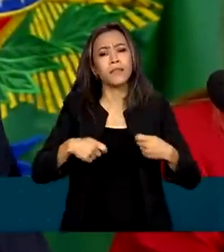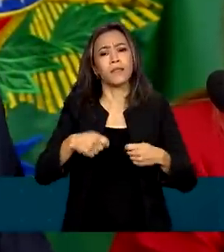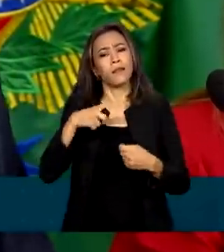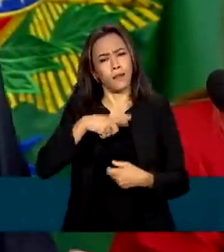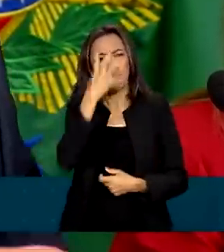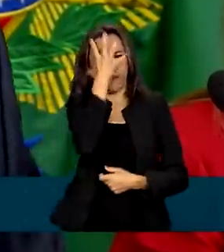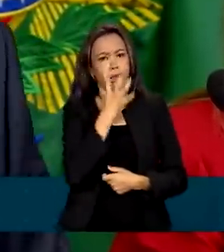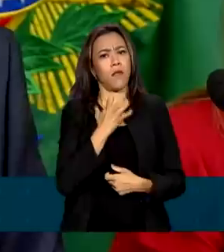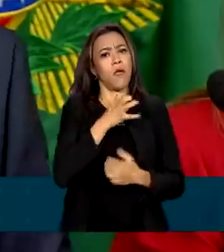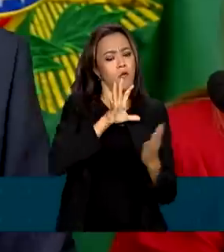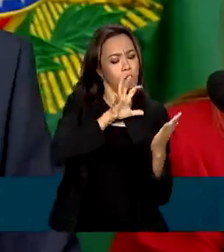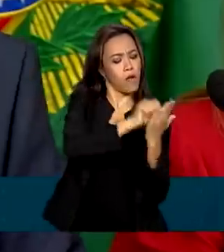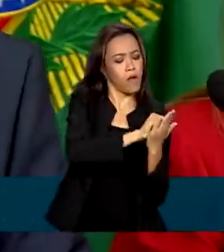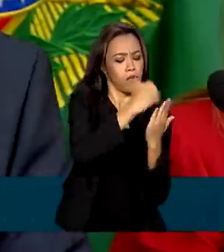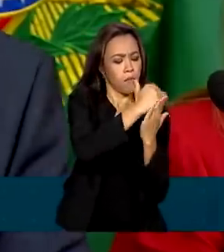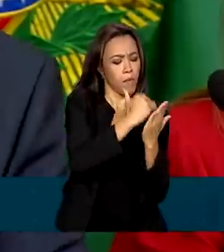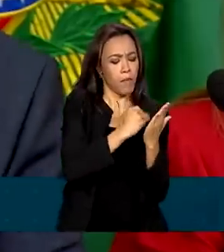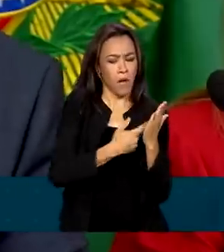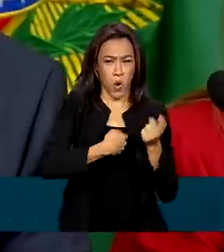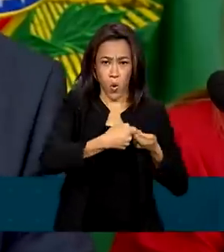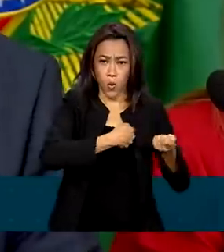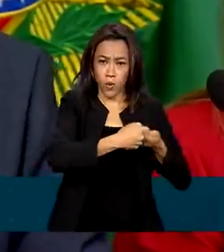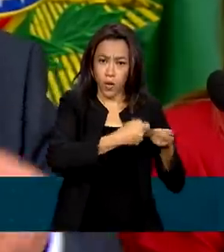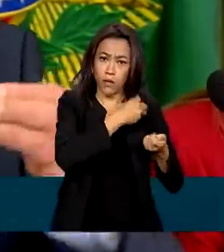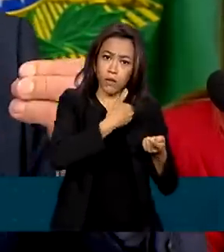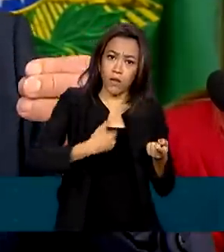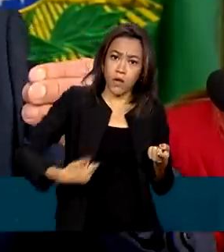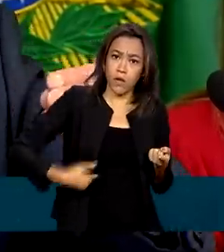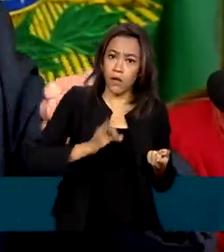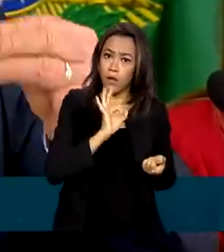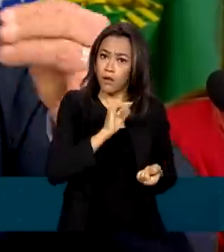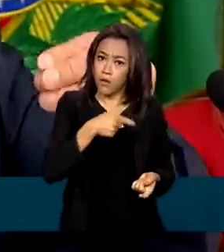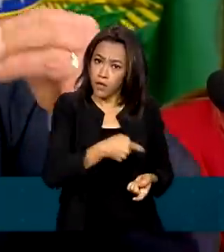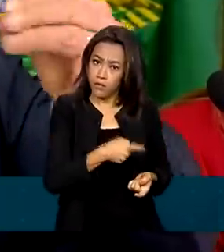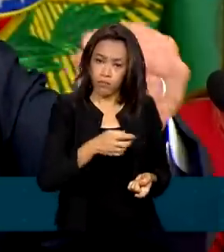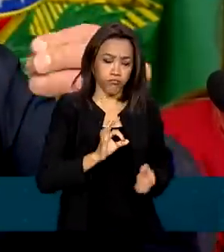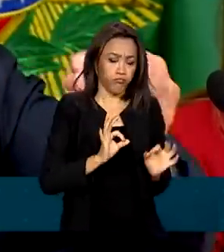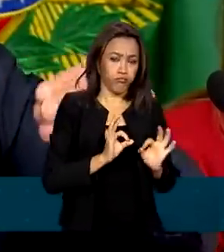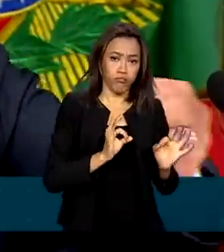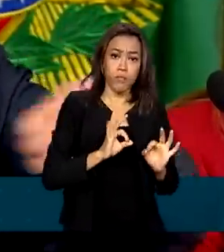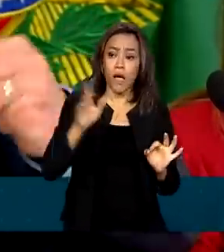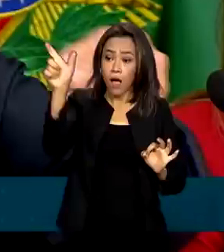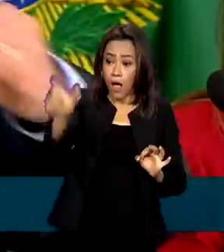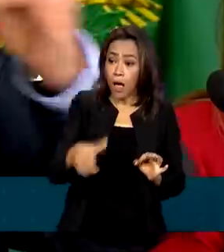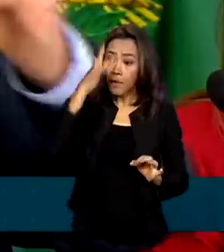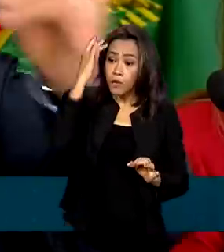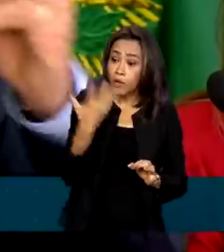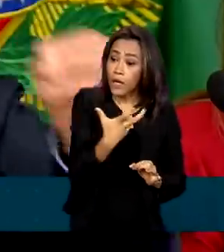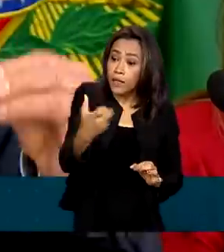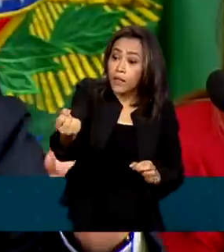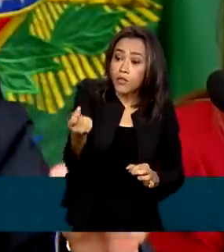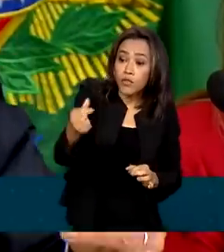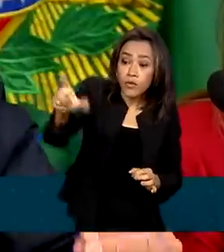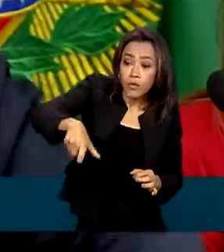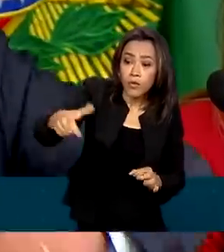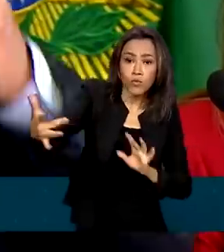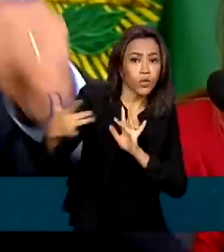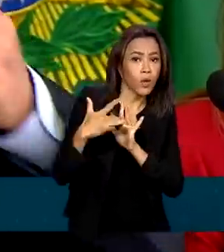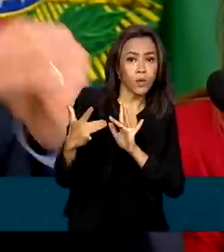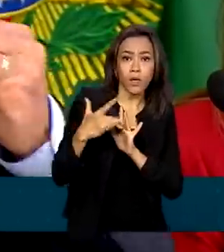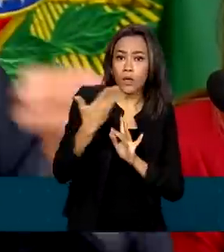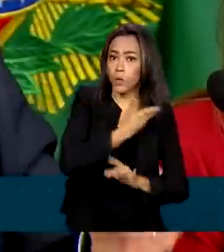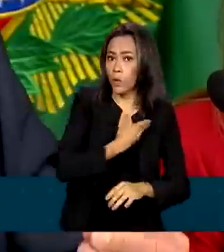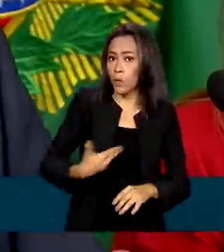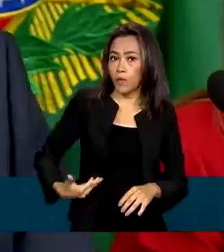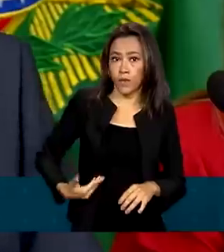Esse cadastro não é controlado pelo governo porque no nosso caso a pessoa que retimiu o Bolsa Família não tinha contato com o governo, ou seja, não